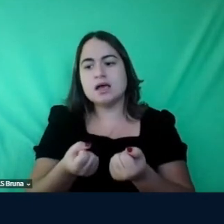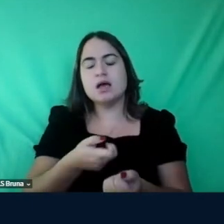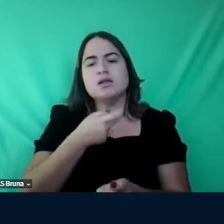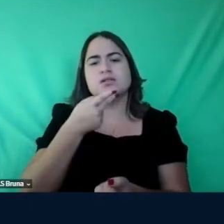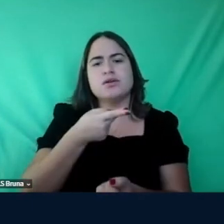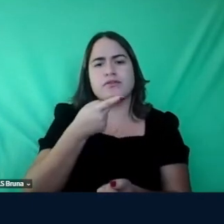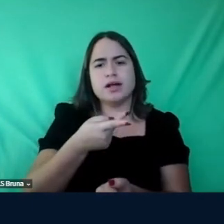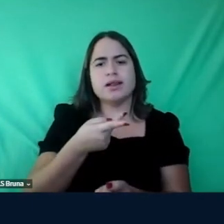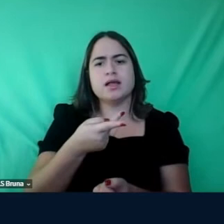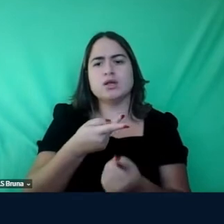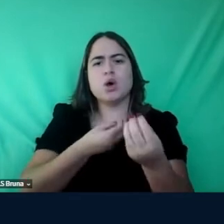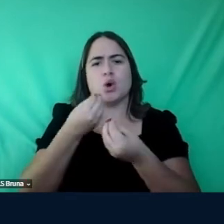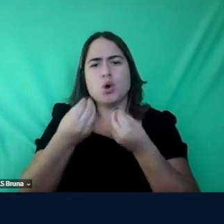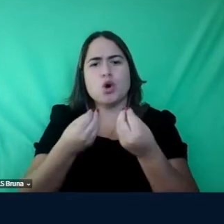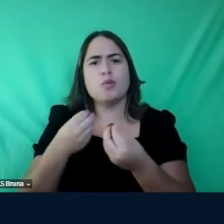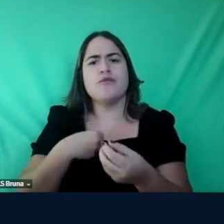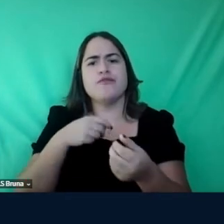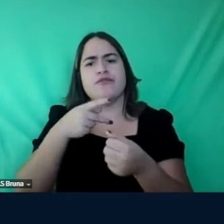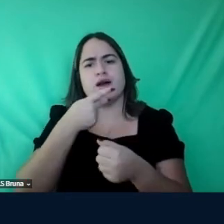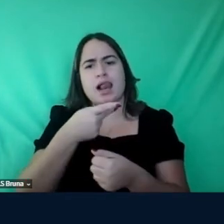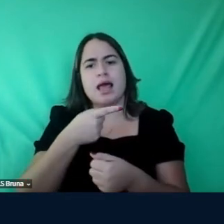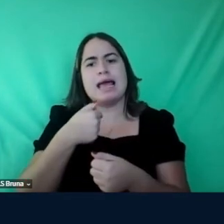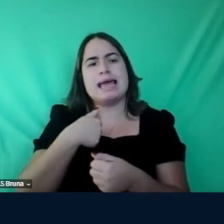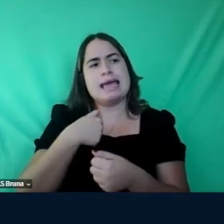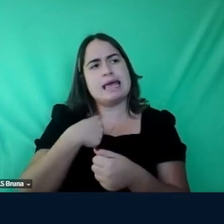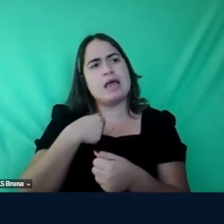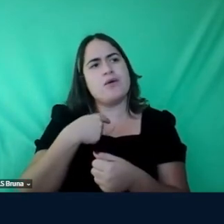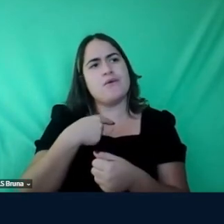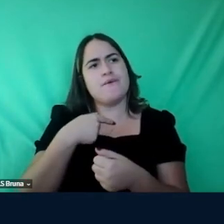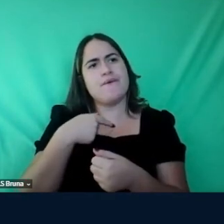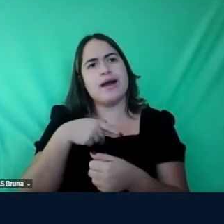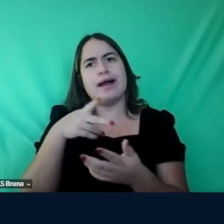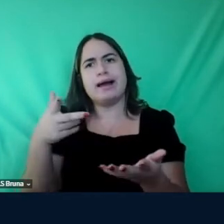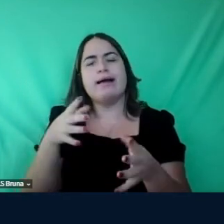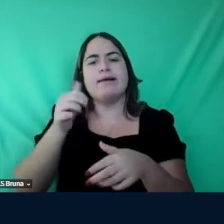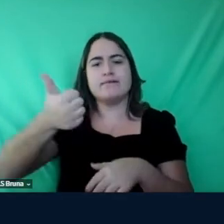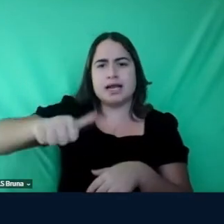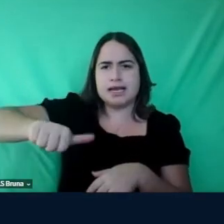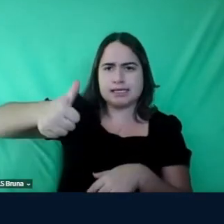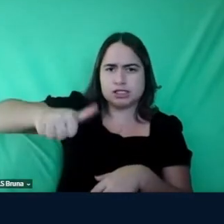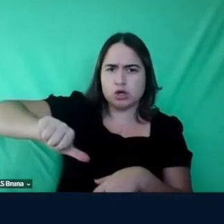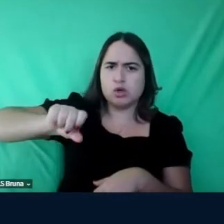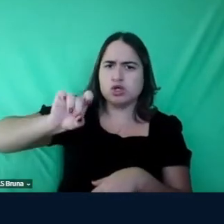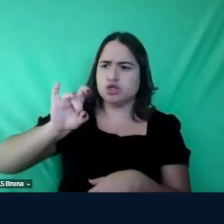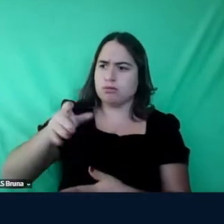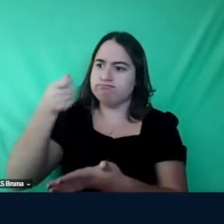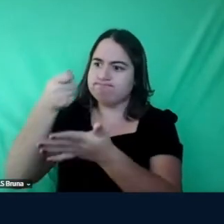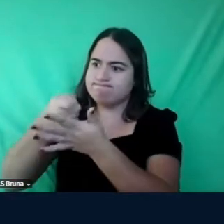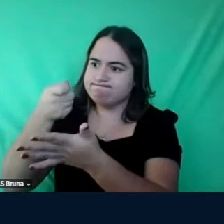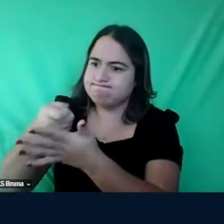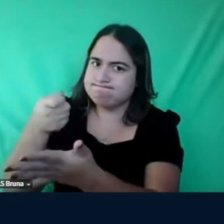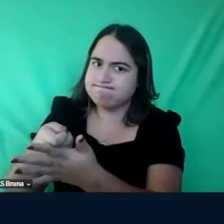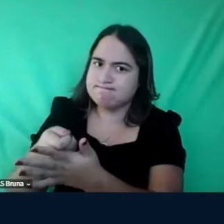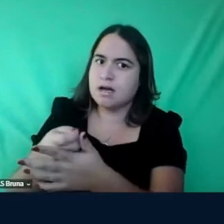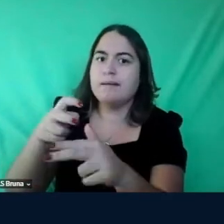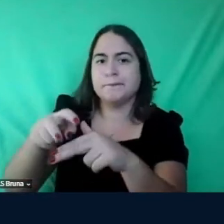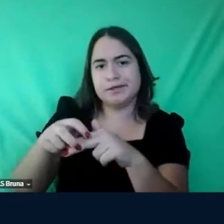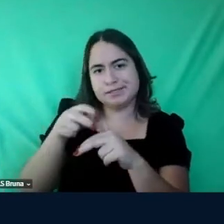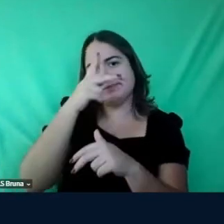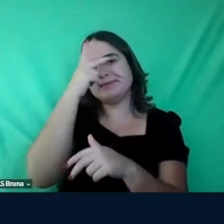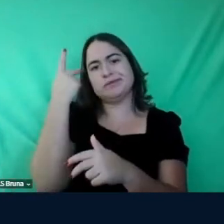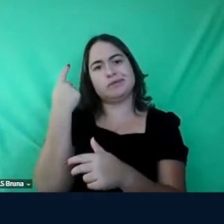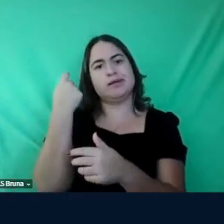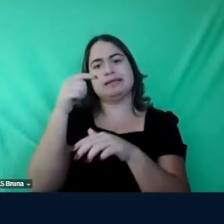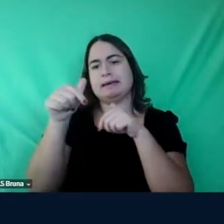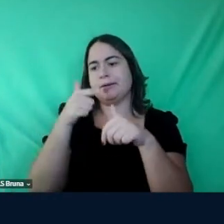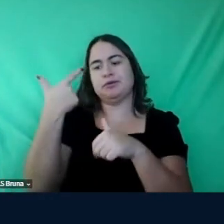como que eu vou falar que eu faço avaliação só punitiva que isso que é bom sociedade não arrumo emprego em lugar nenhum então eu passo a